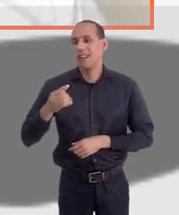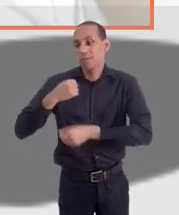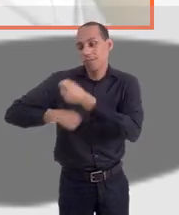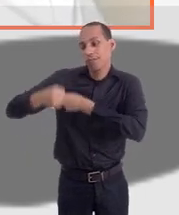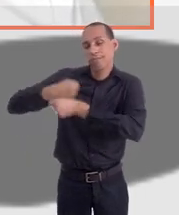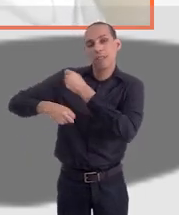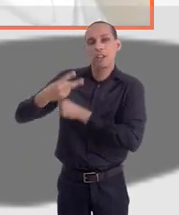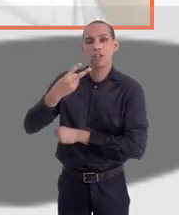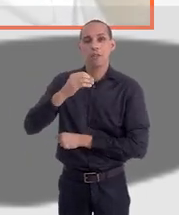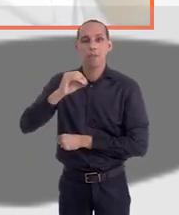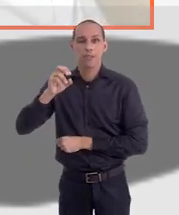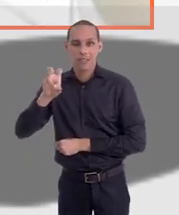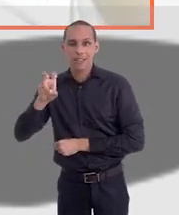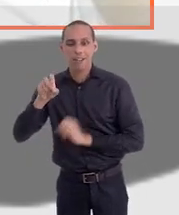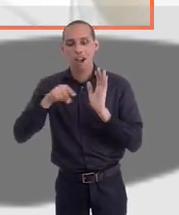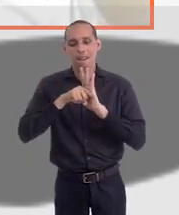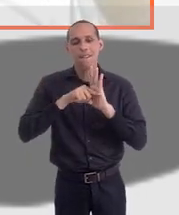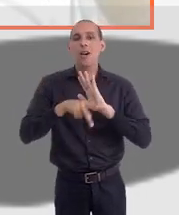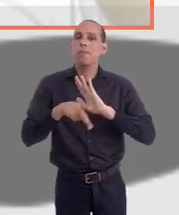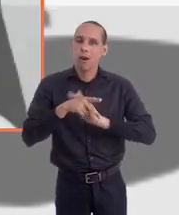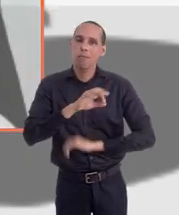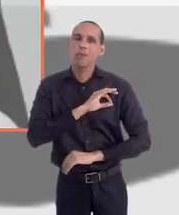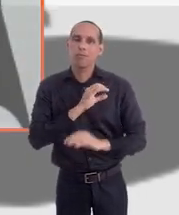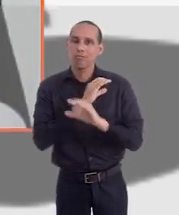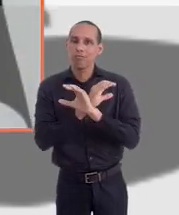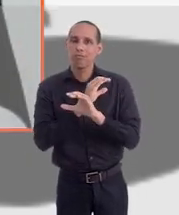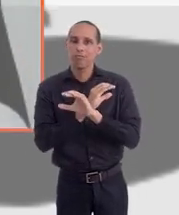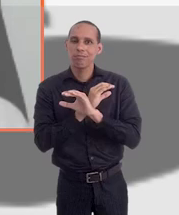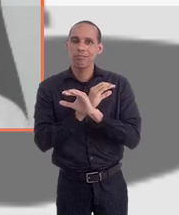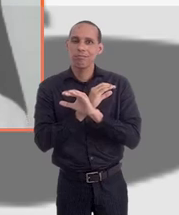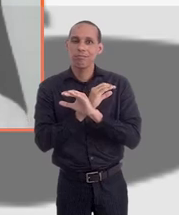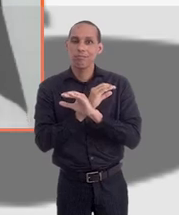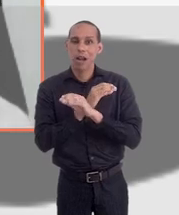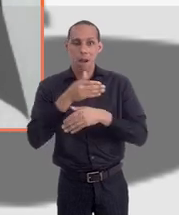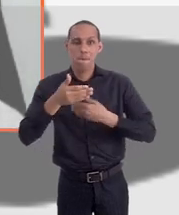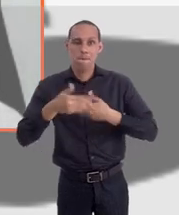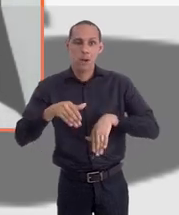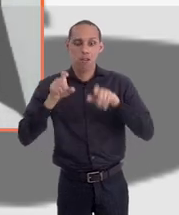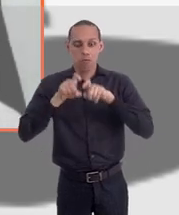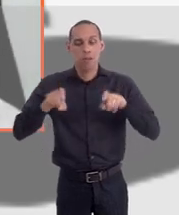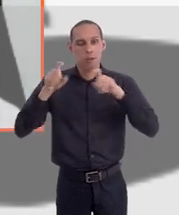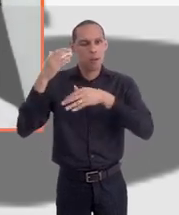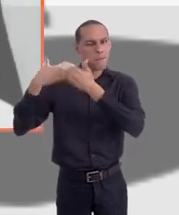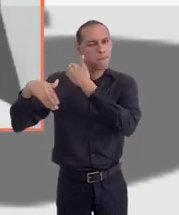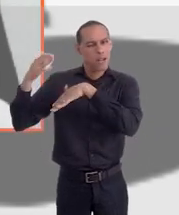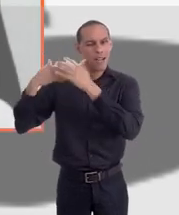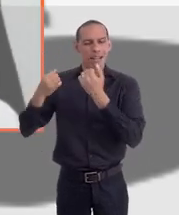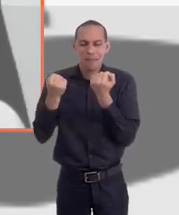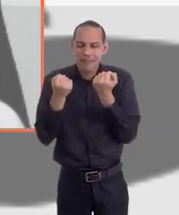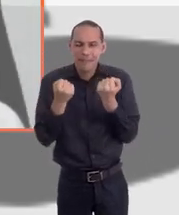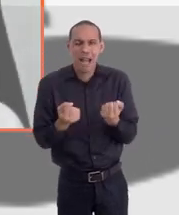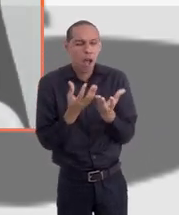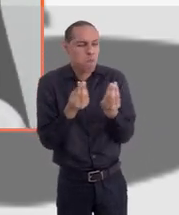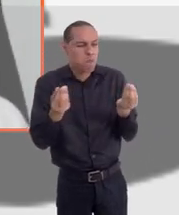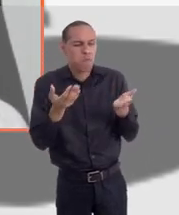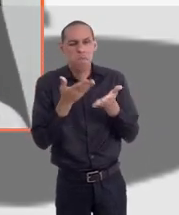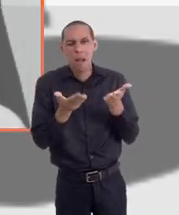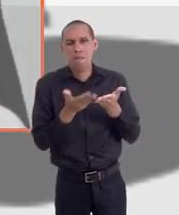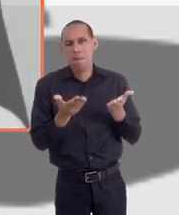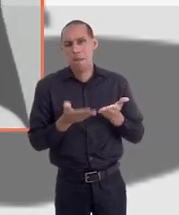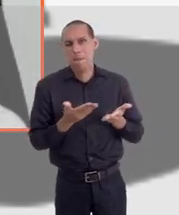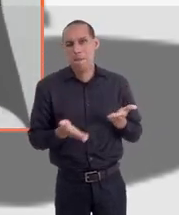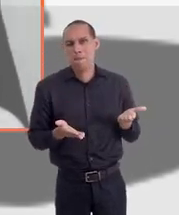no concurso 2005 de investigador da polícia civil. Então, a prova de informática foi muito pesada, eliminando bastante gente.